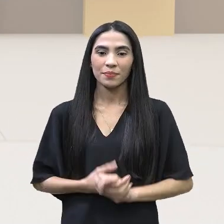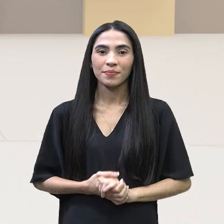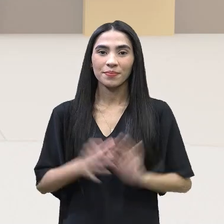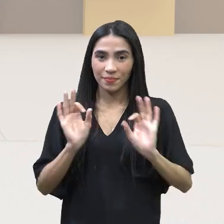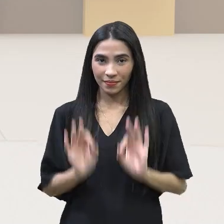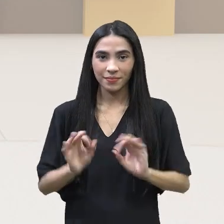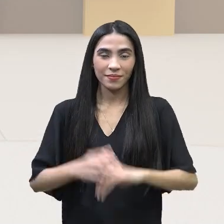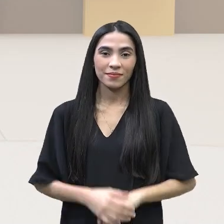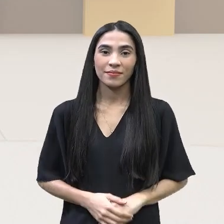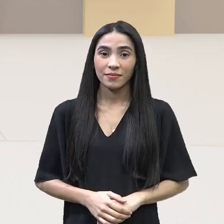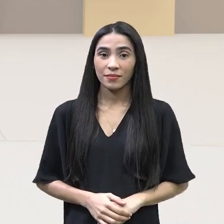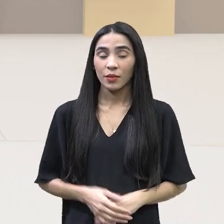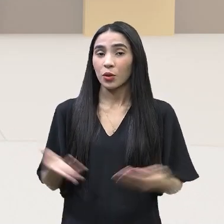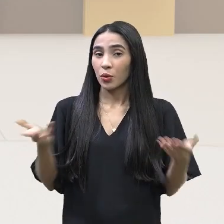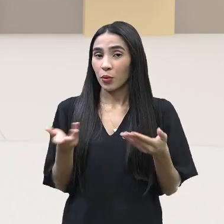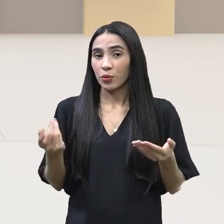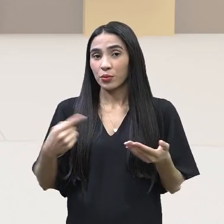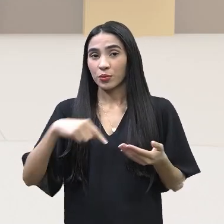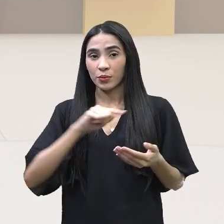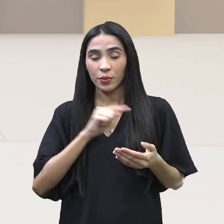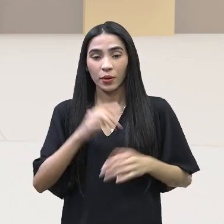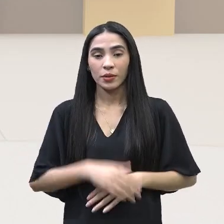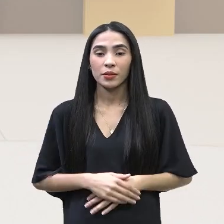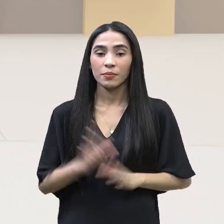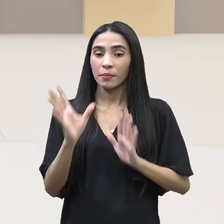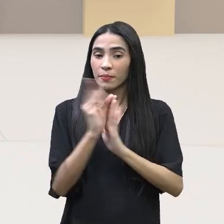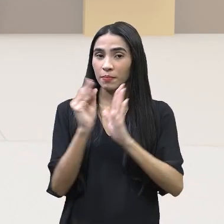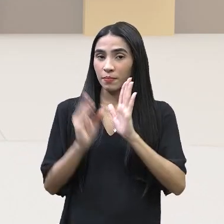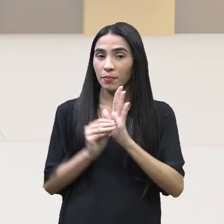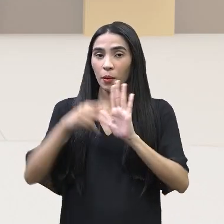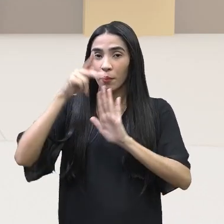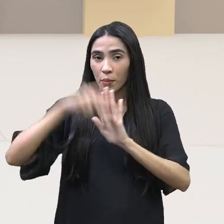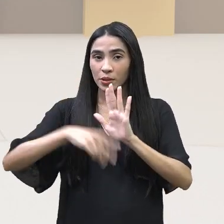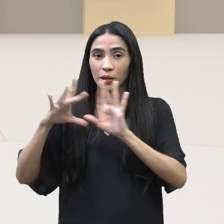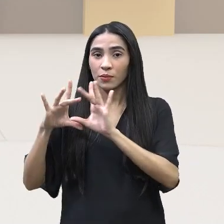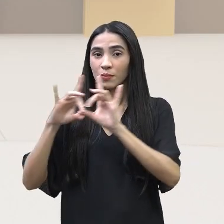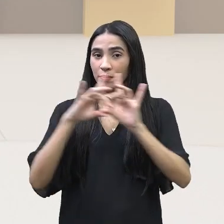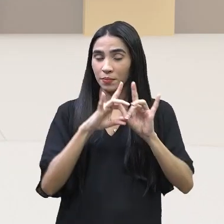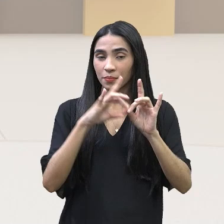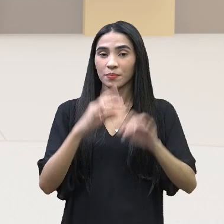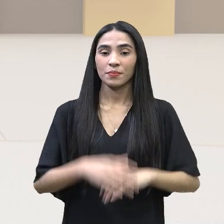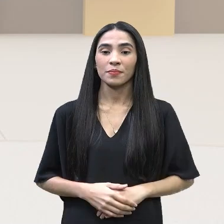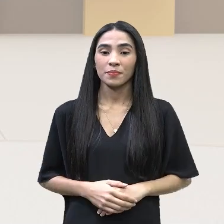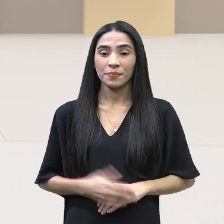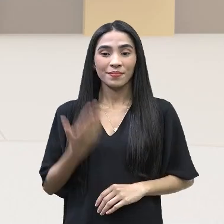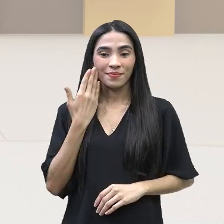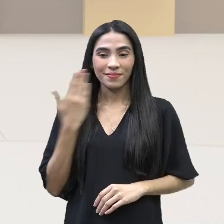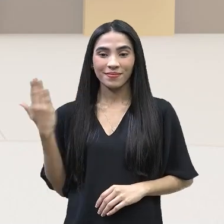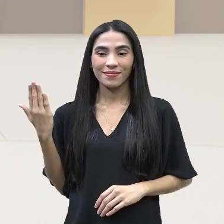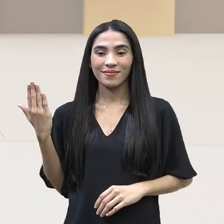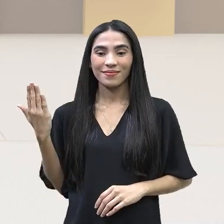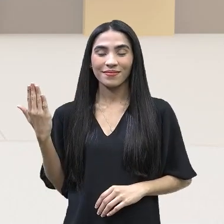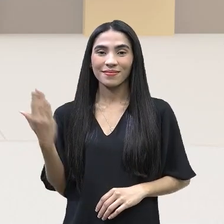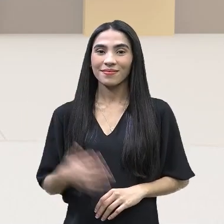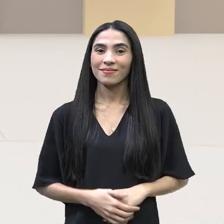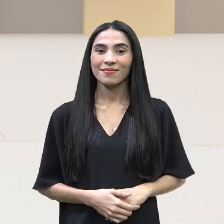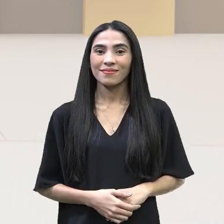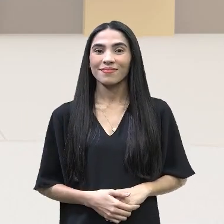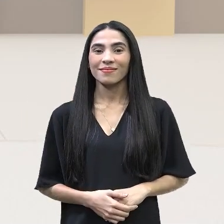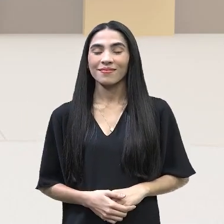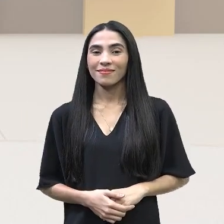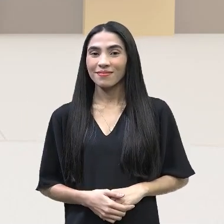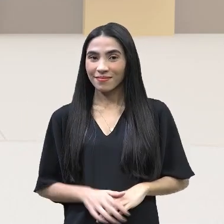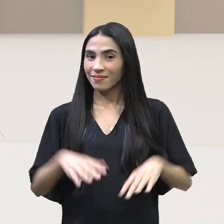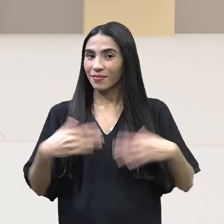perfeito? E nós estamos aqui na nossa unidade curricular comum, projetos integradores. Olha